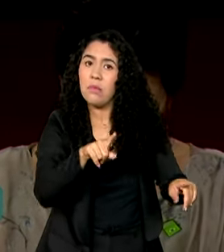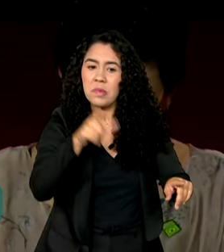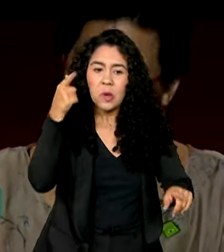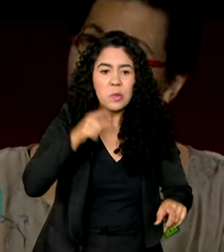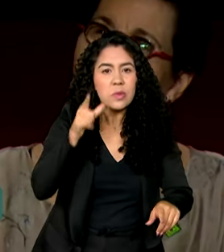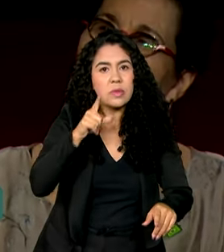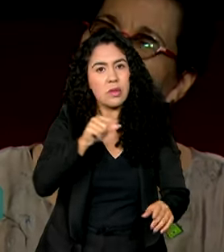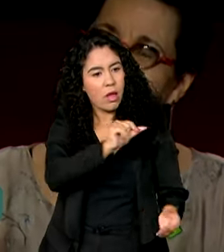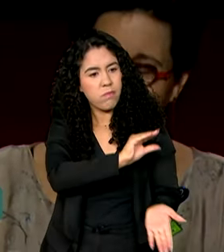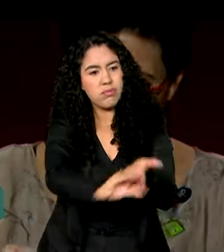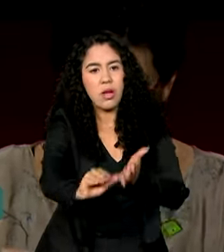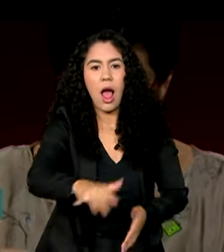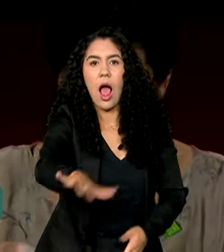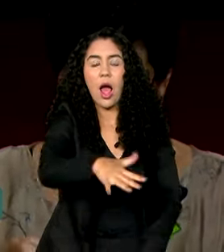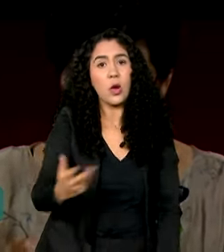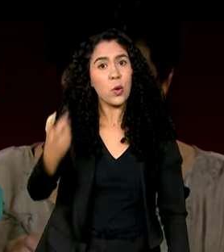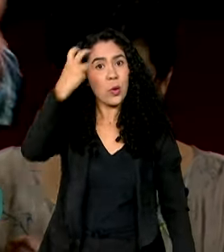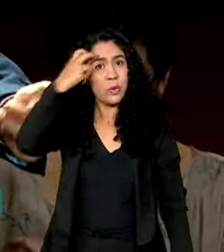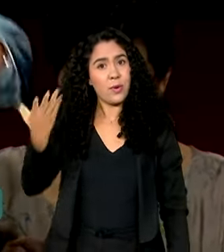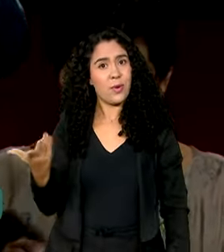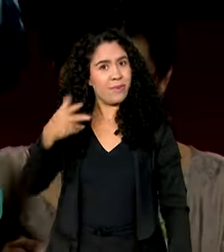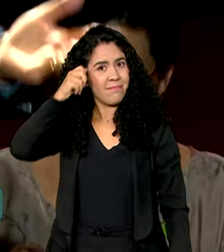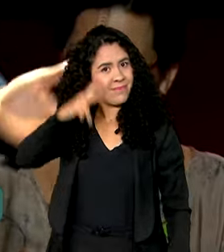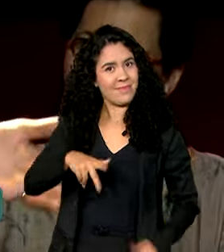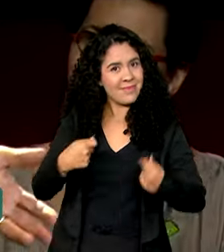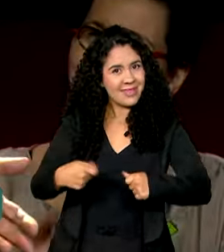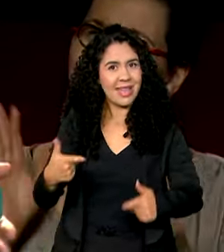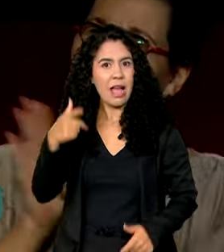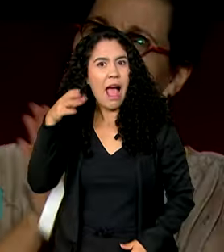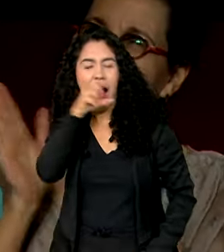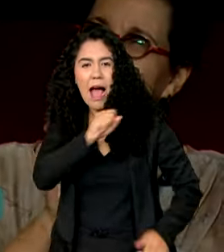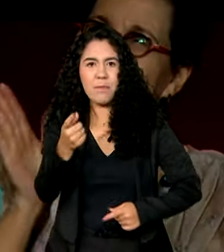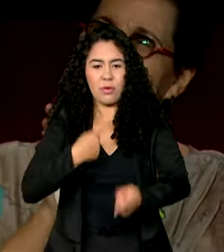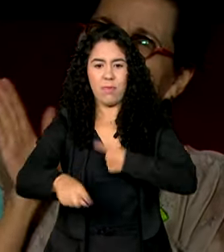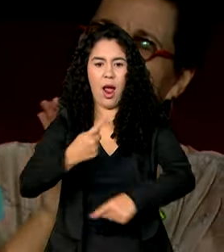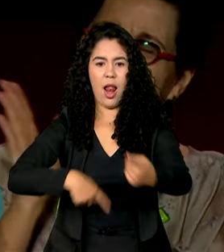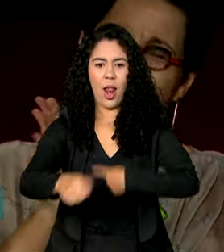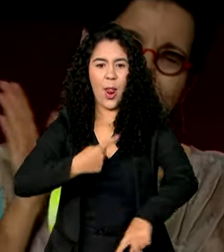aplicava em cultura, porque votaria muito rapidamente.